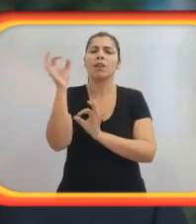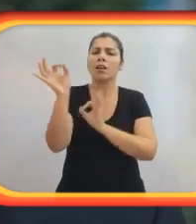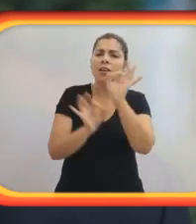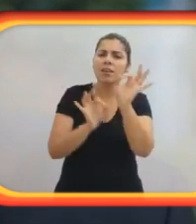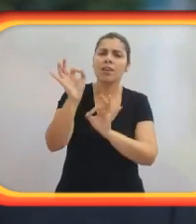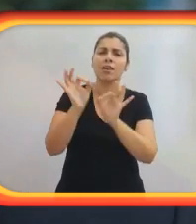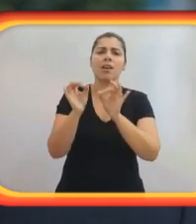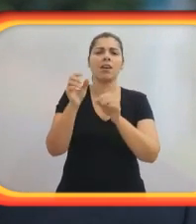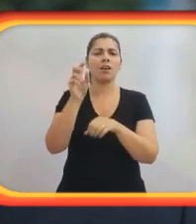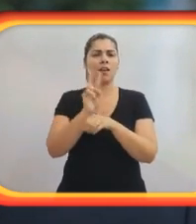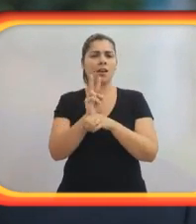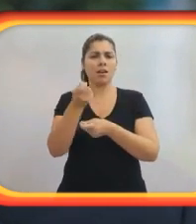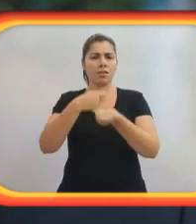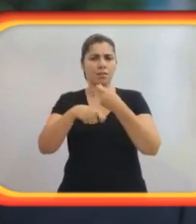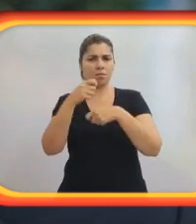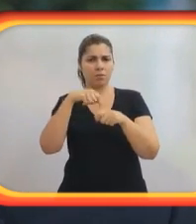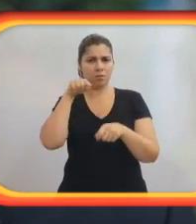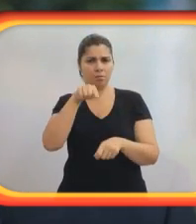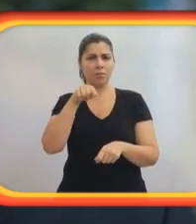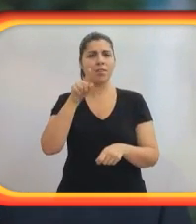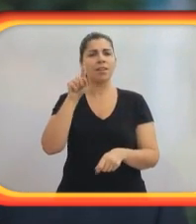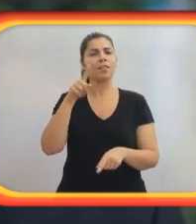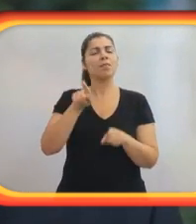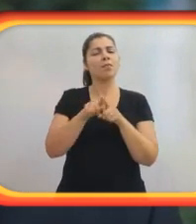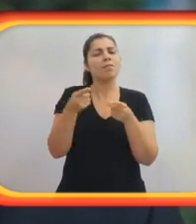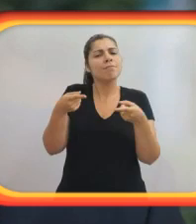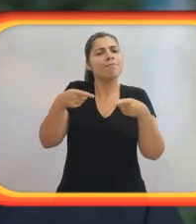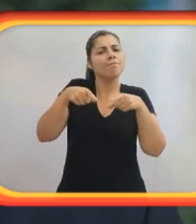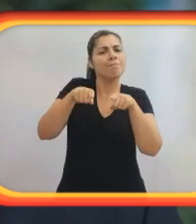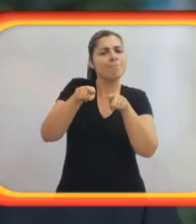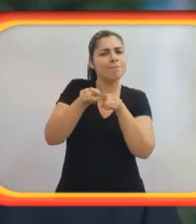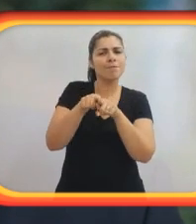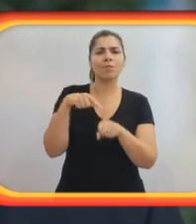administradores.